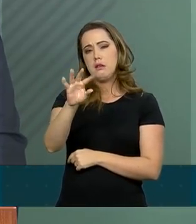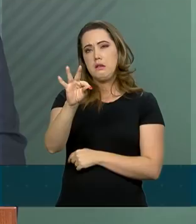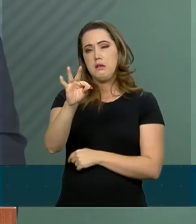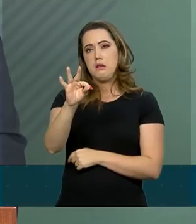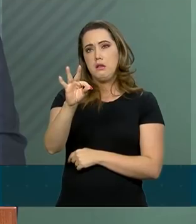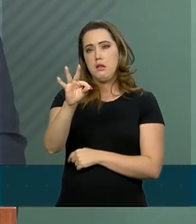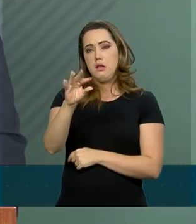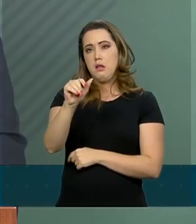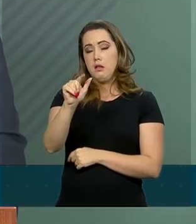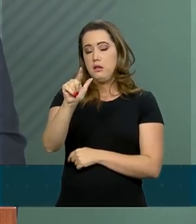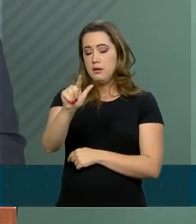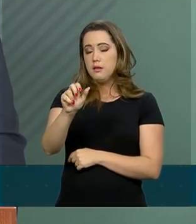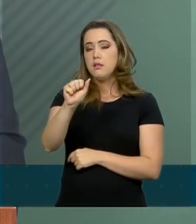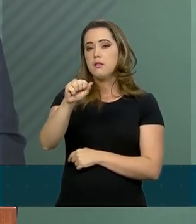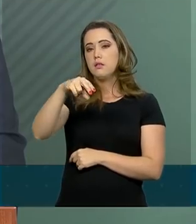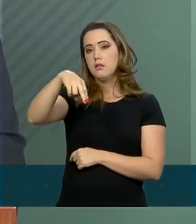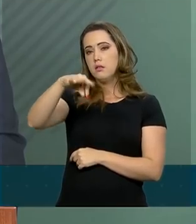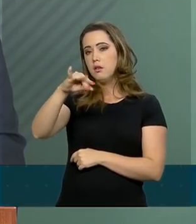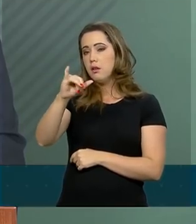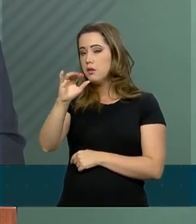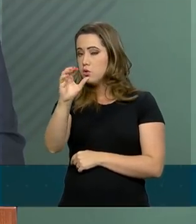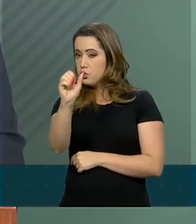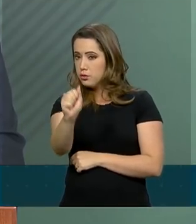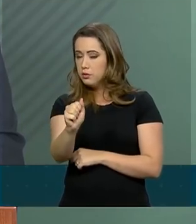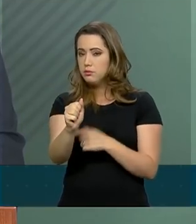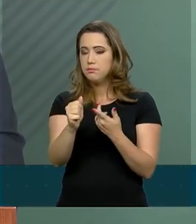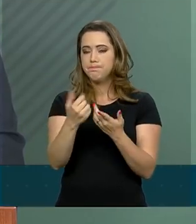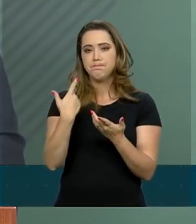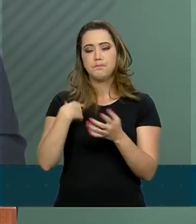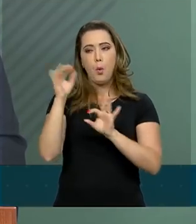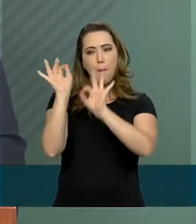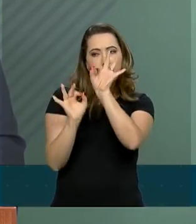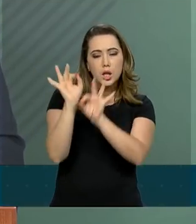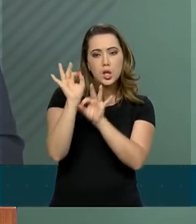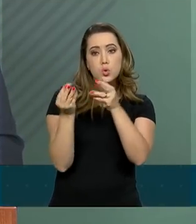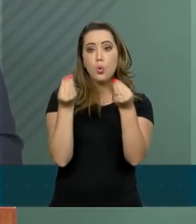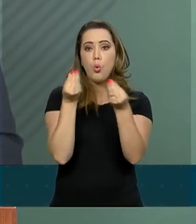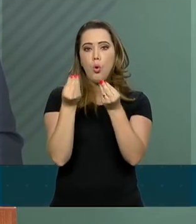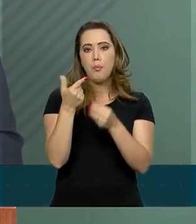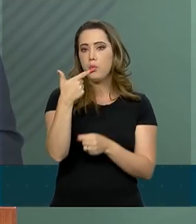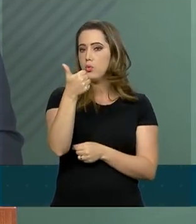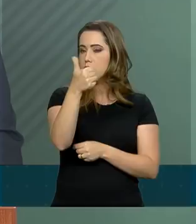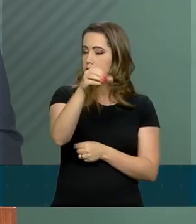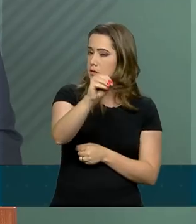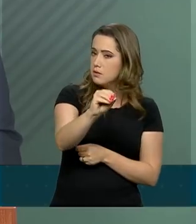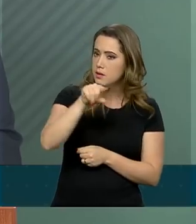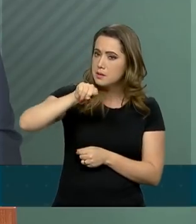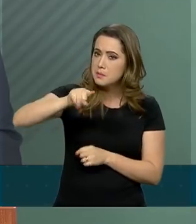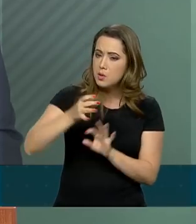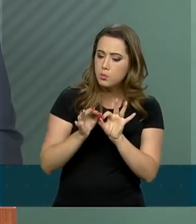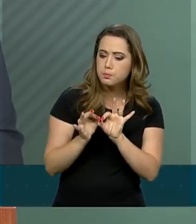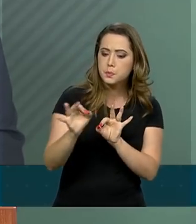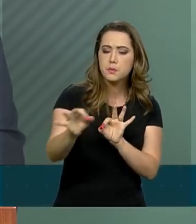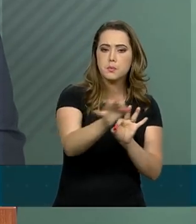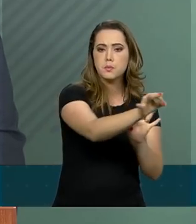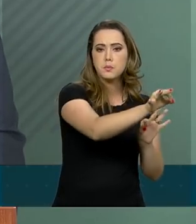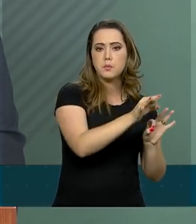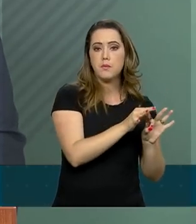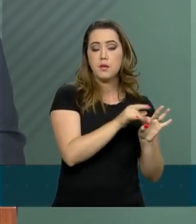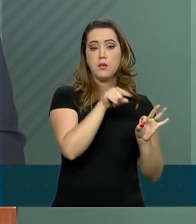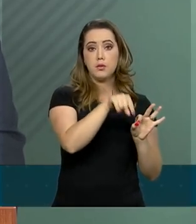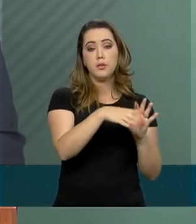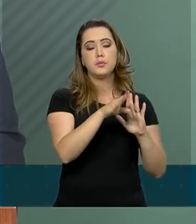medidas para mais de 210 mil hectares na região. As medidas estão